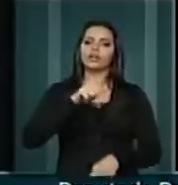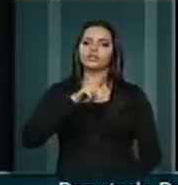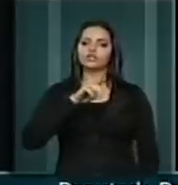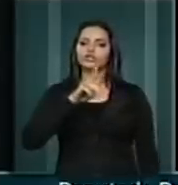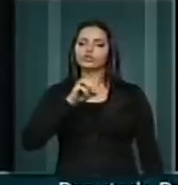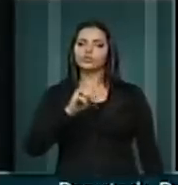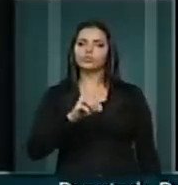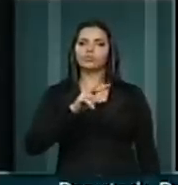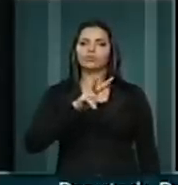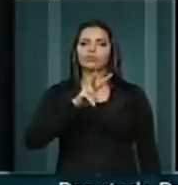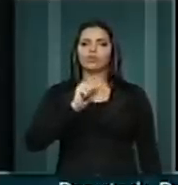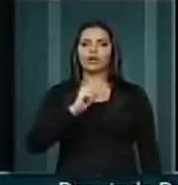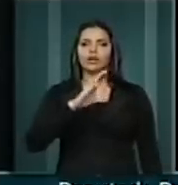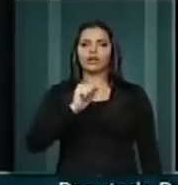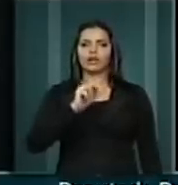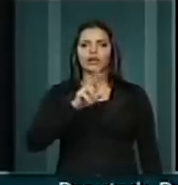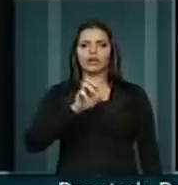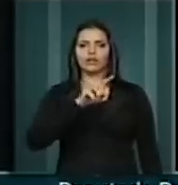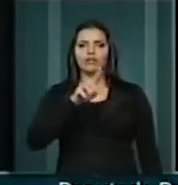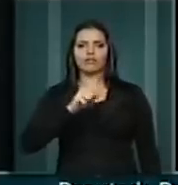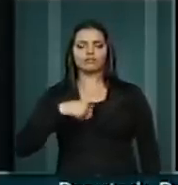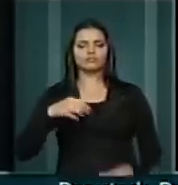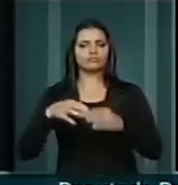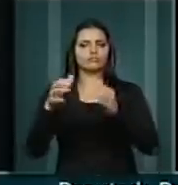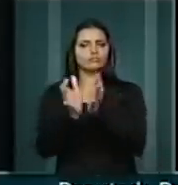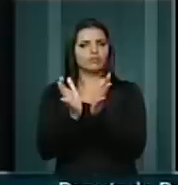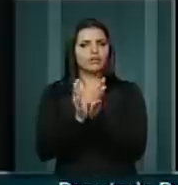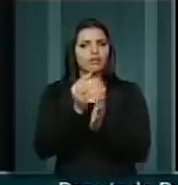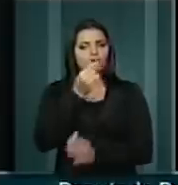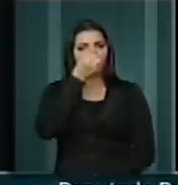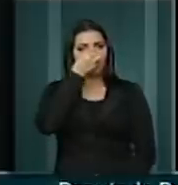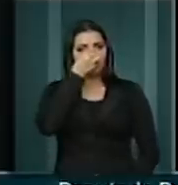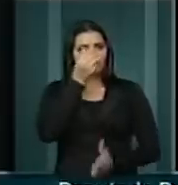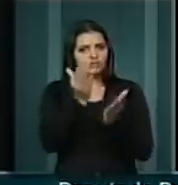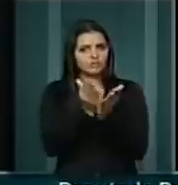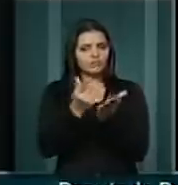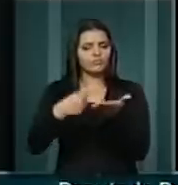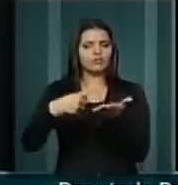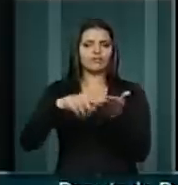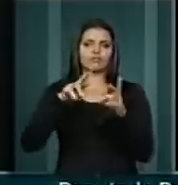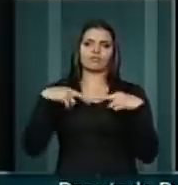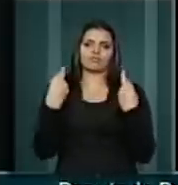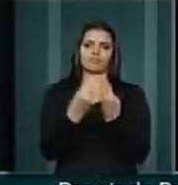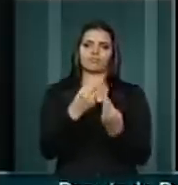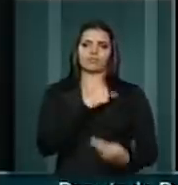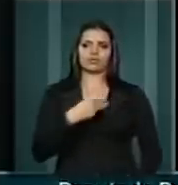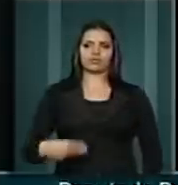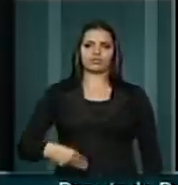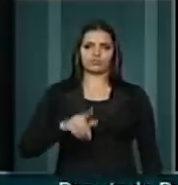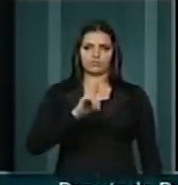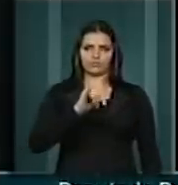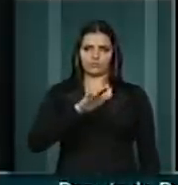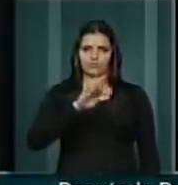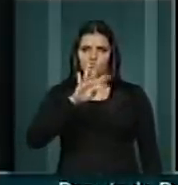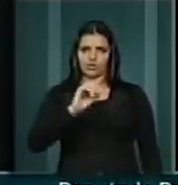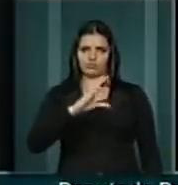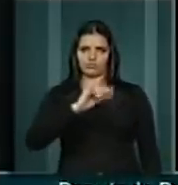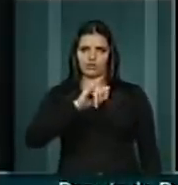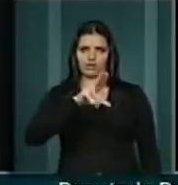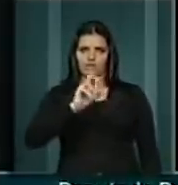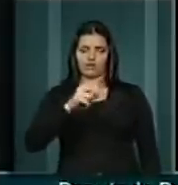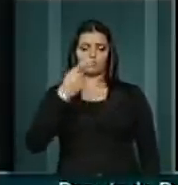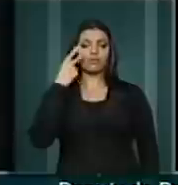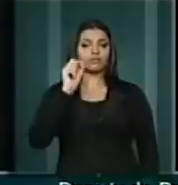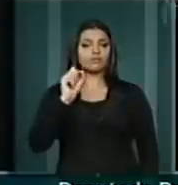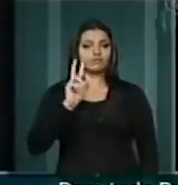a bancada evangélica, para que nós possamos agendar uma reunião com o ministro Gilberto Carvalho, para